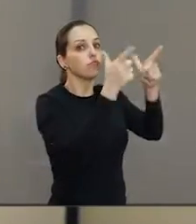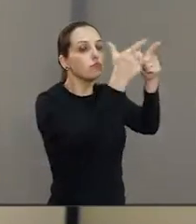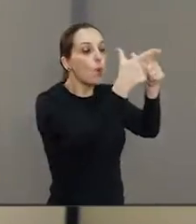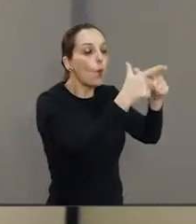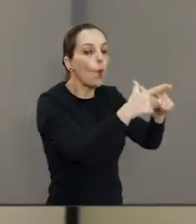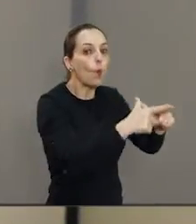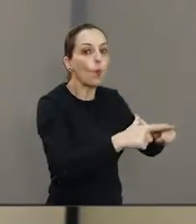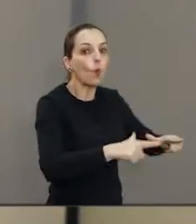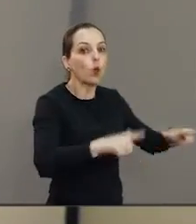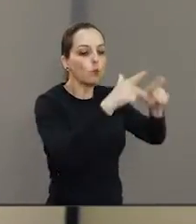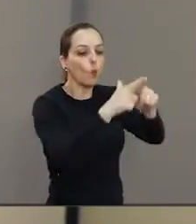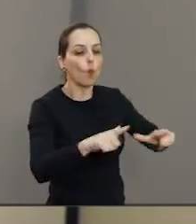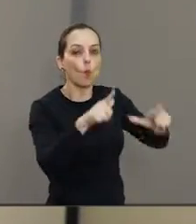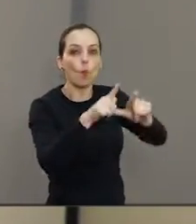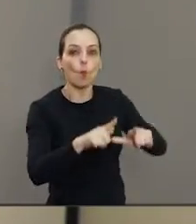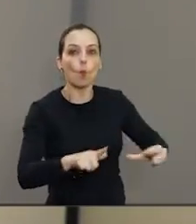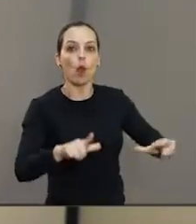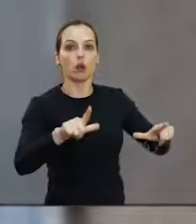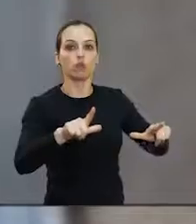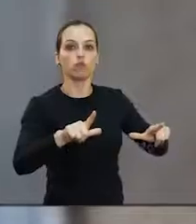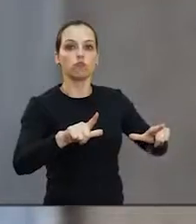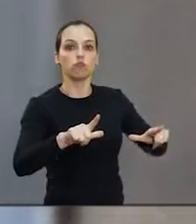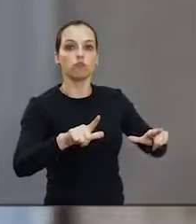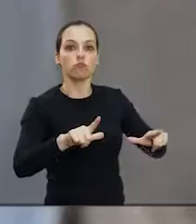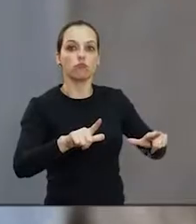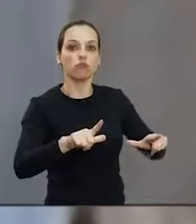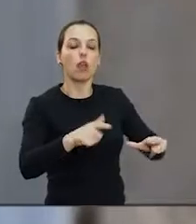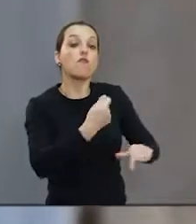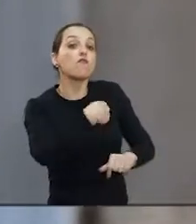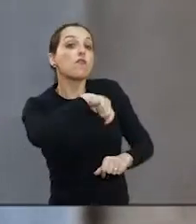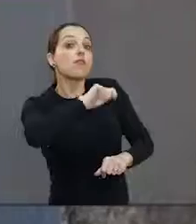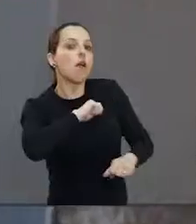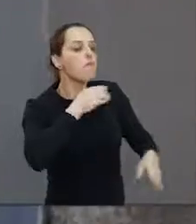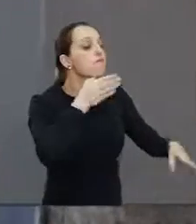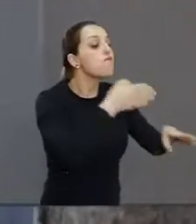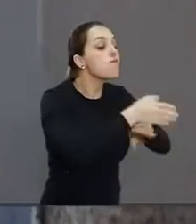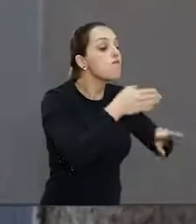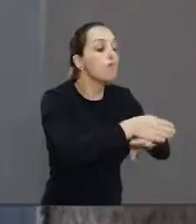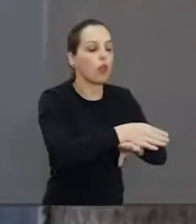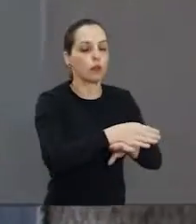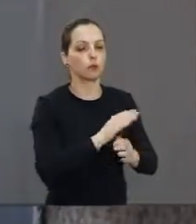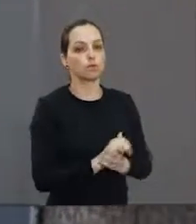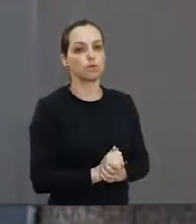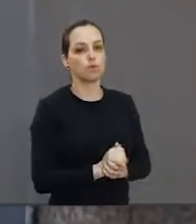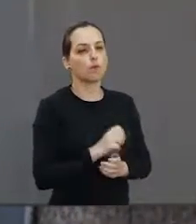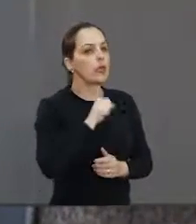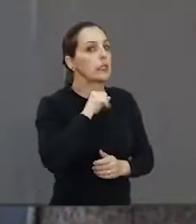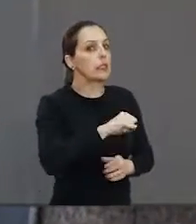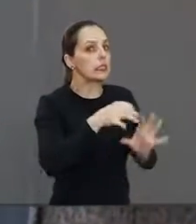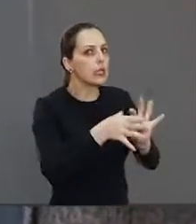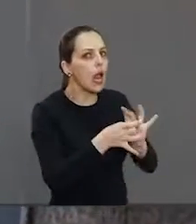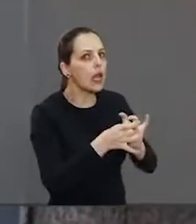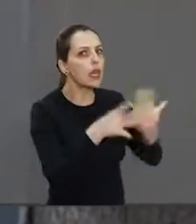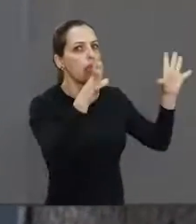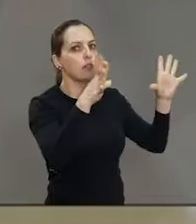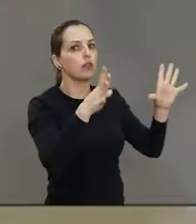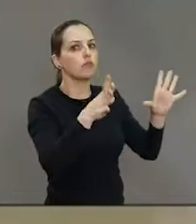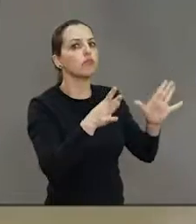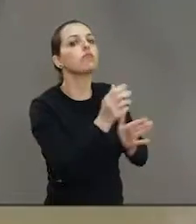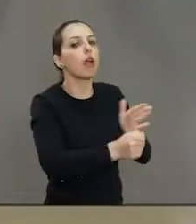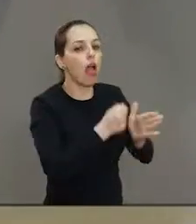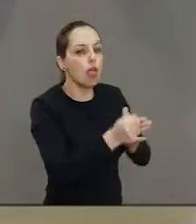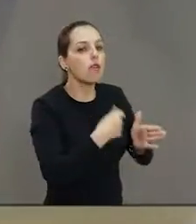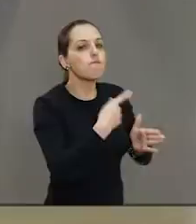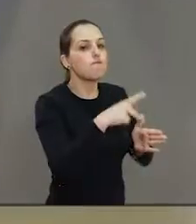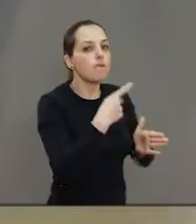limpando, deixando a vigilância entrar para ver o que tem ali para ser feito no serviço. Com certeza, se